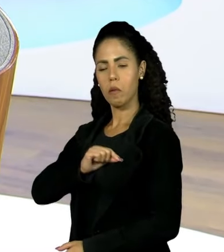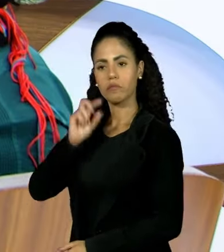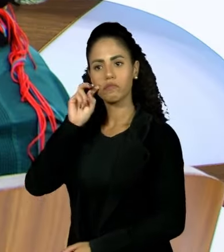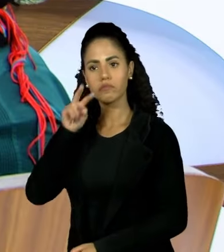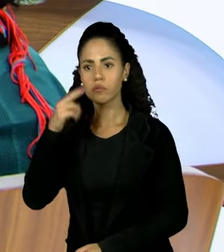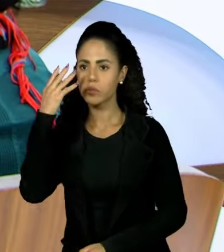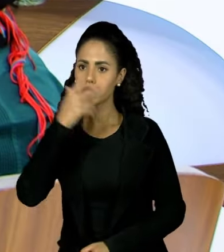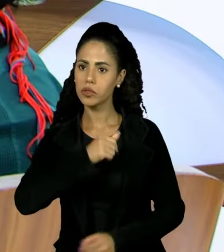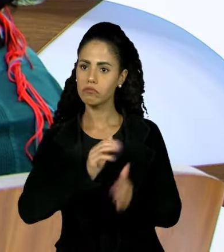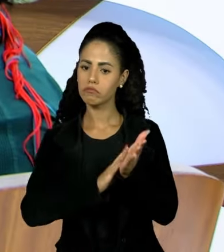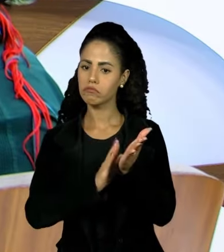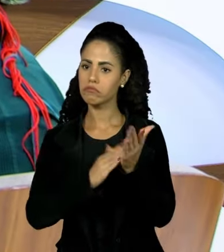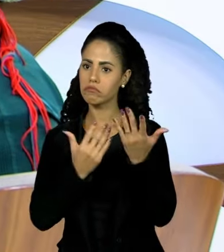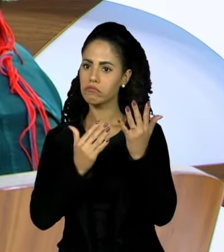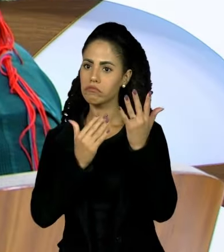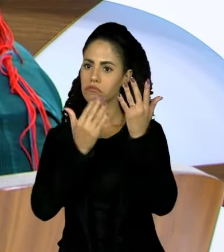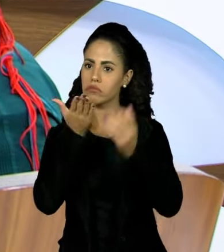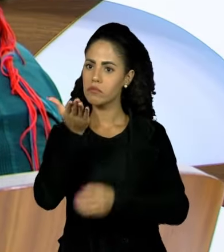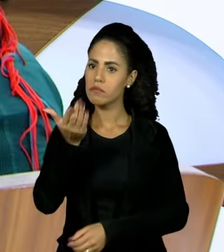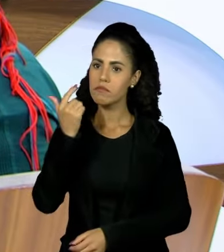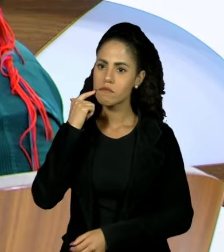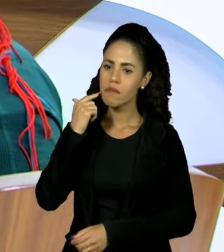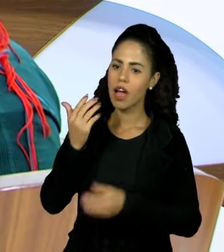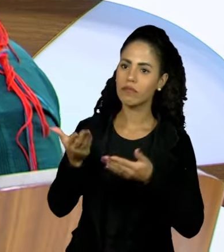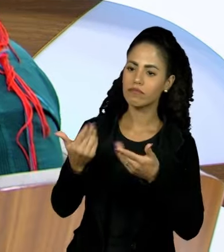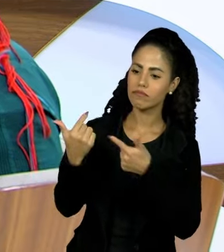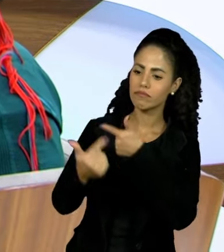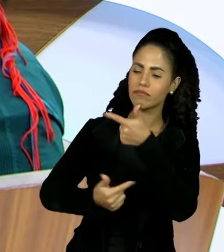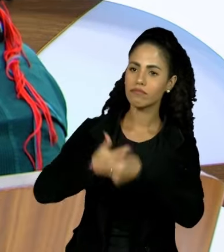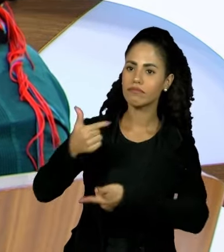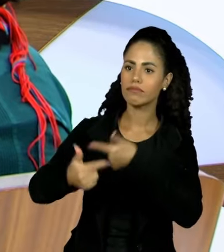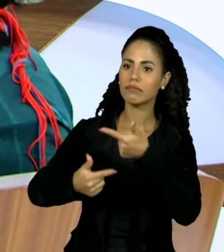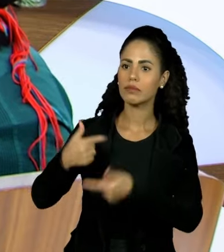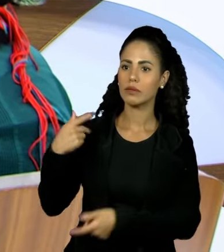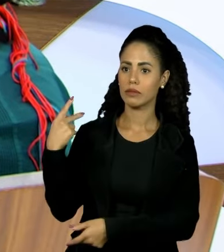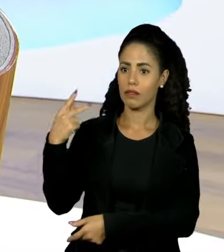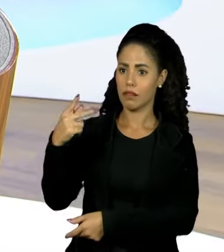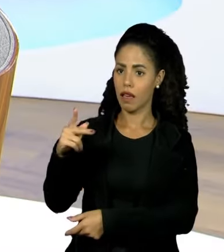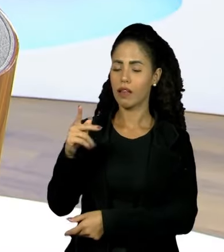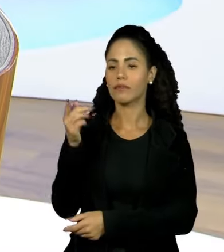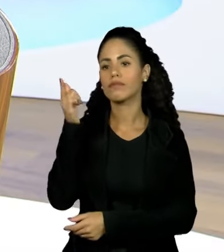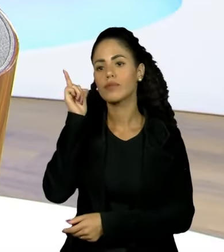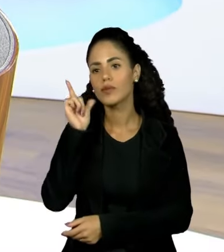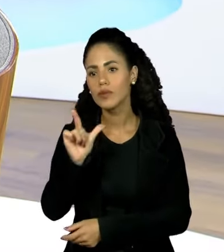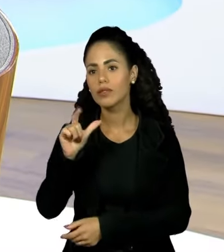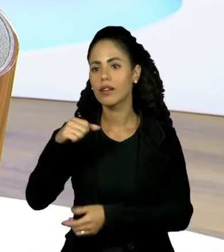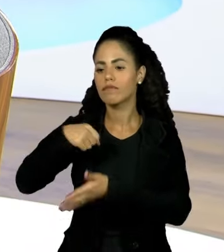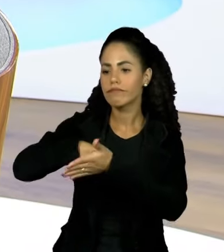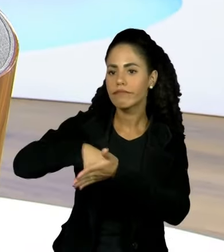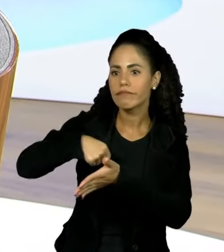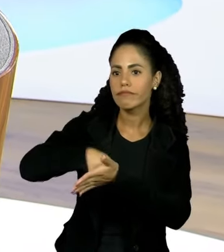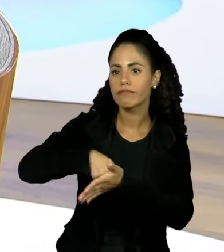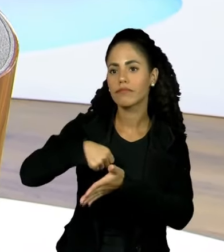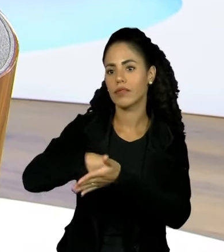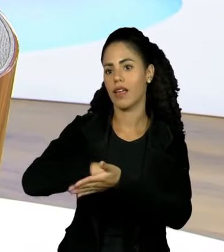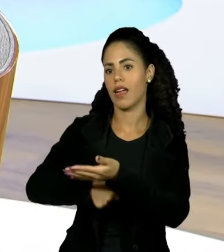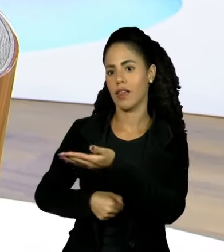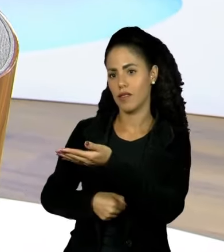reconhecer o trabalho dele, para reconhecer a luta do Raoni.